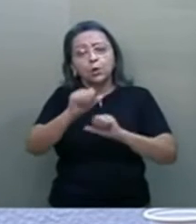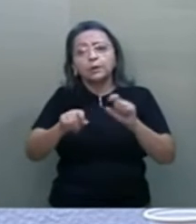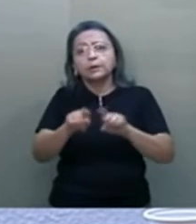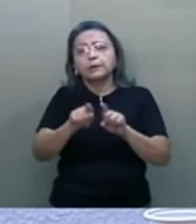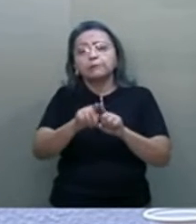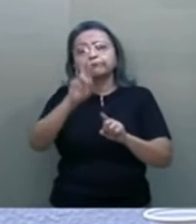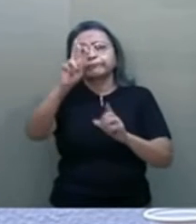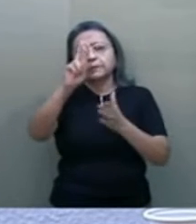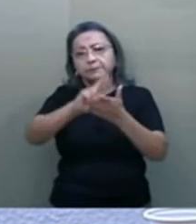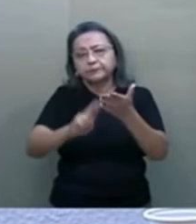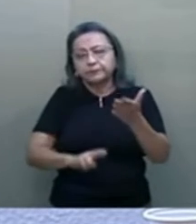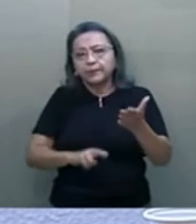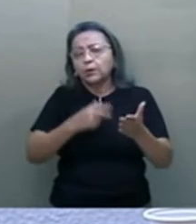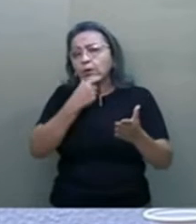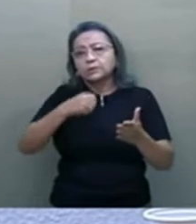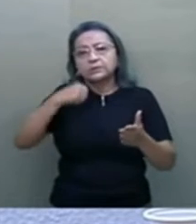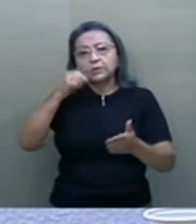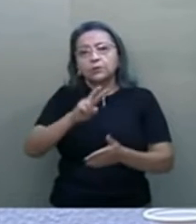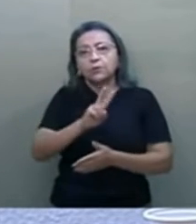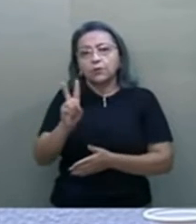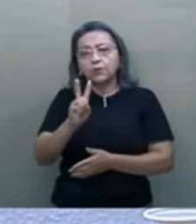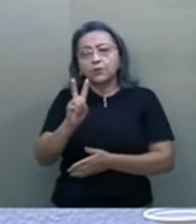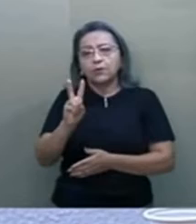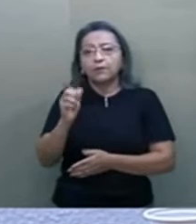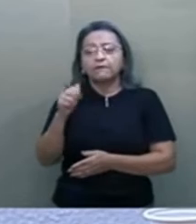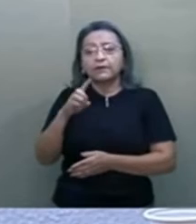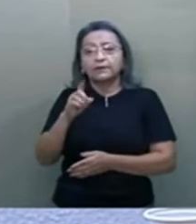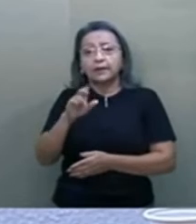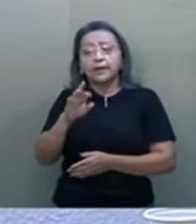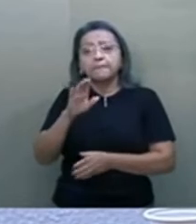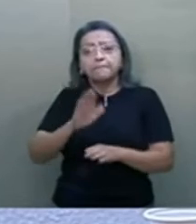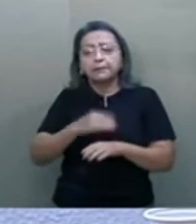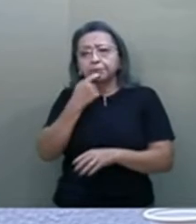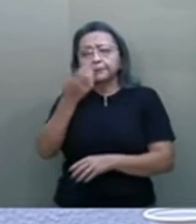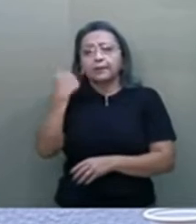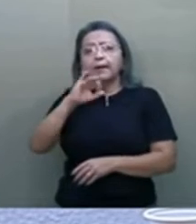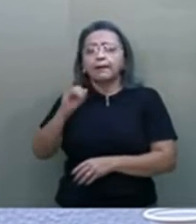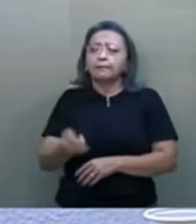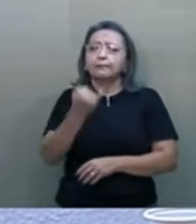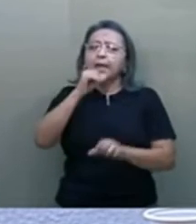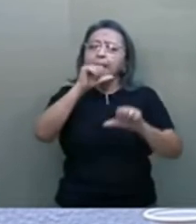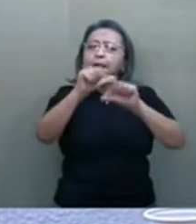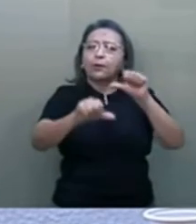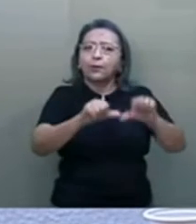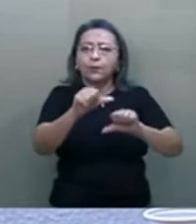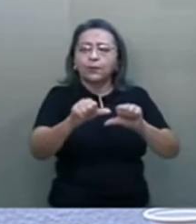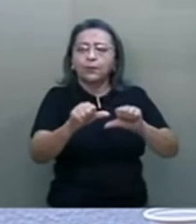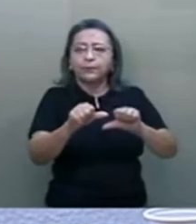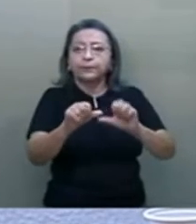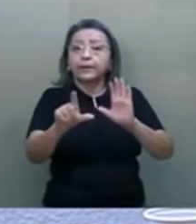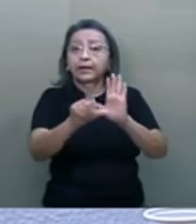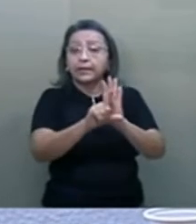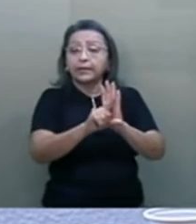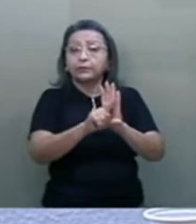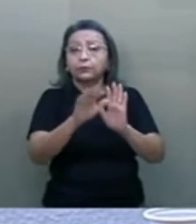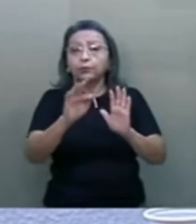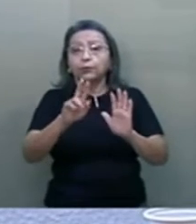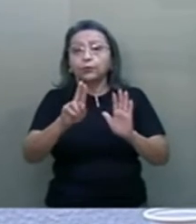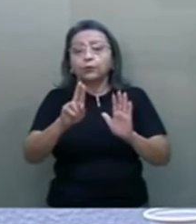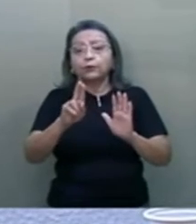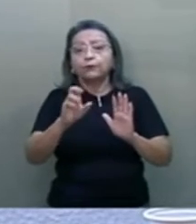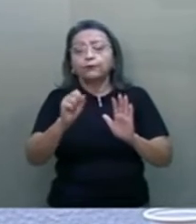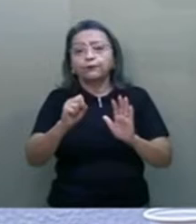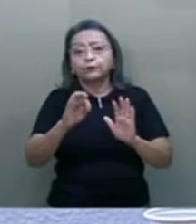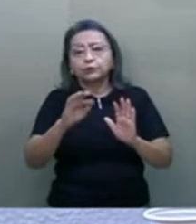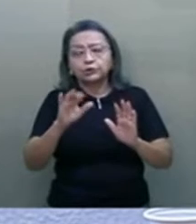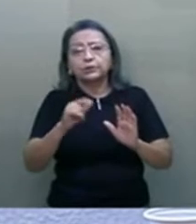relatado pelo senador Vanderlan. E, mais recentemente, a importantíssima alteração da Lei do FUSTE, do Fundo de